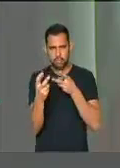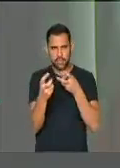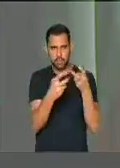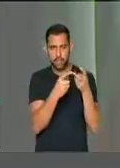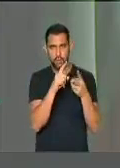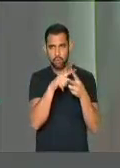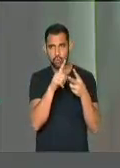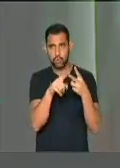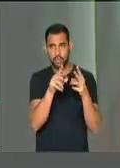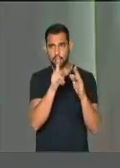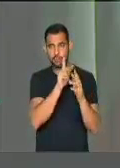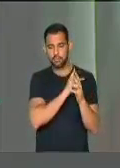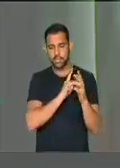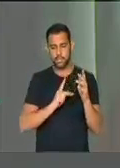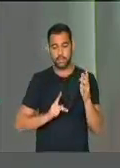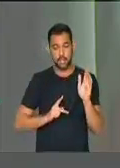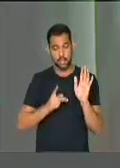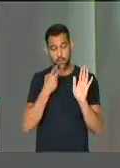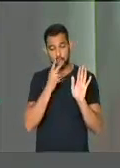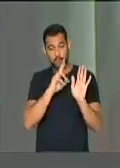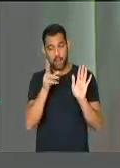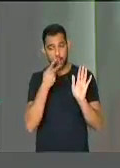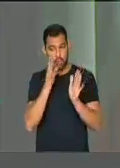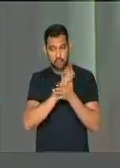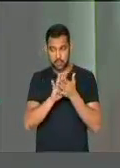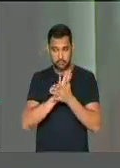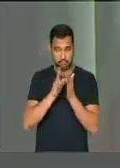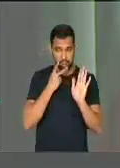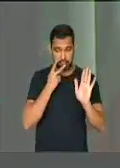dois presidentes, que eu não vou citar o nome aqui,